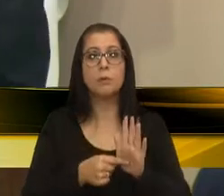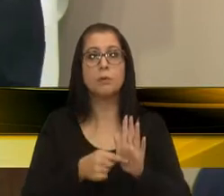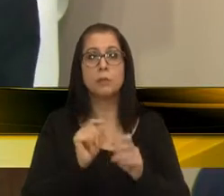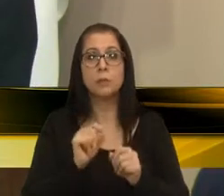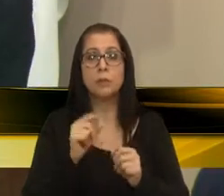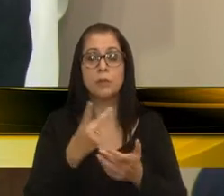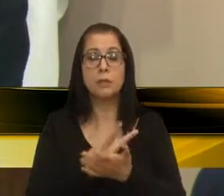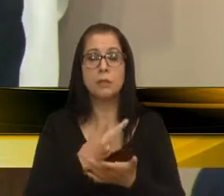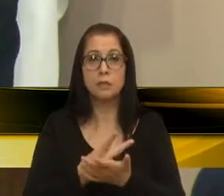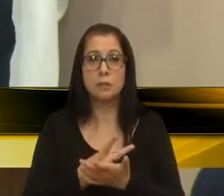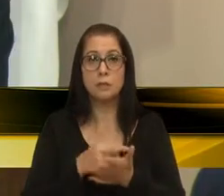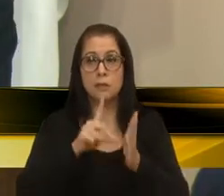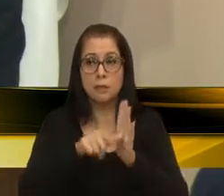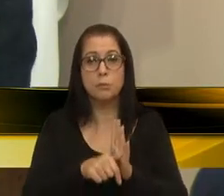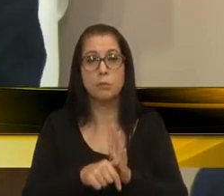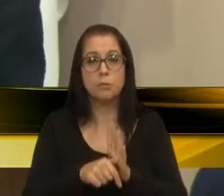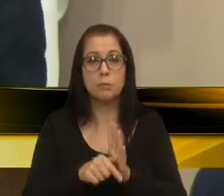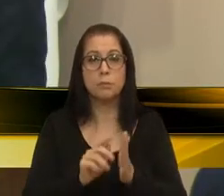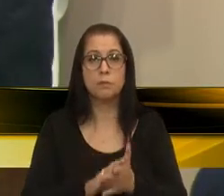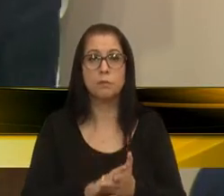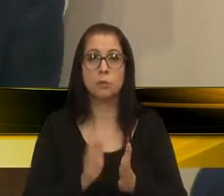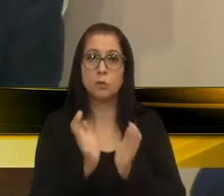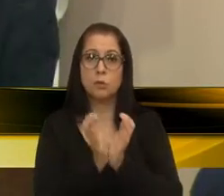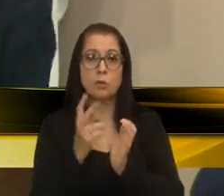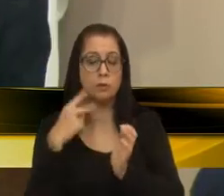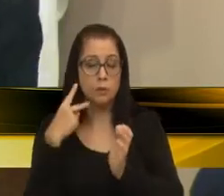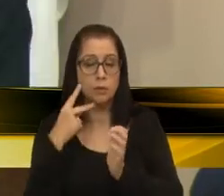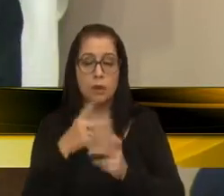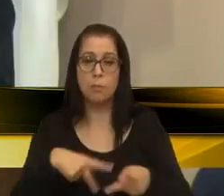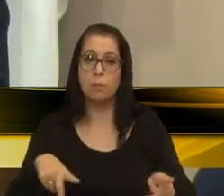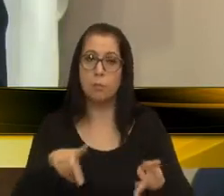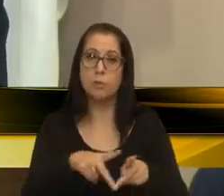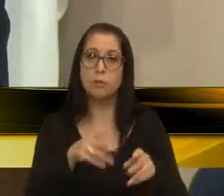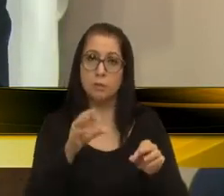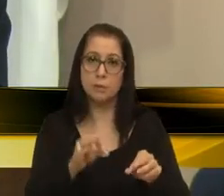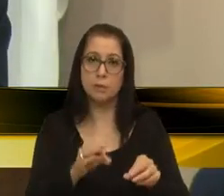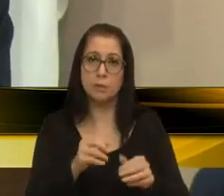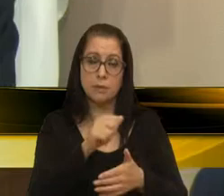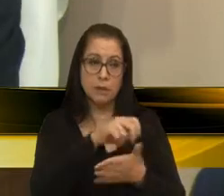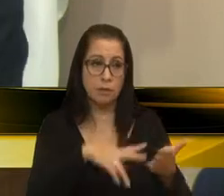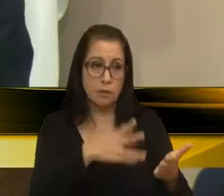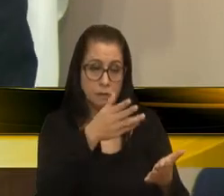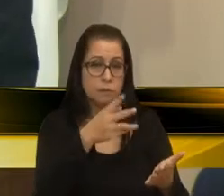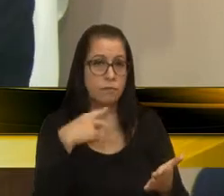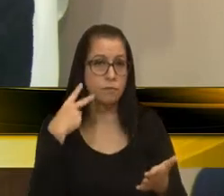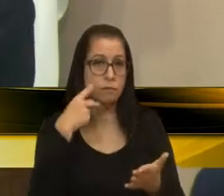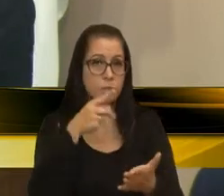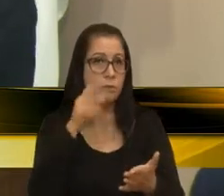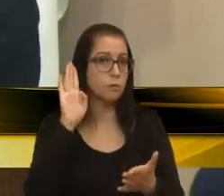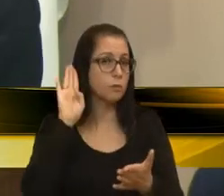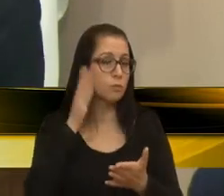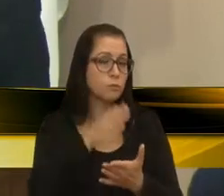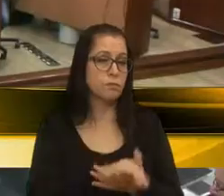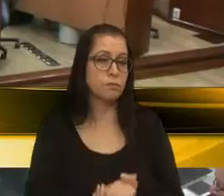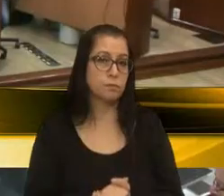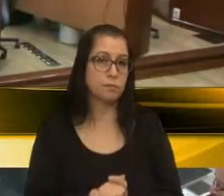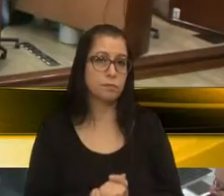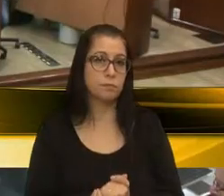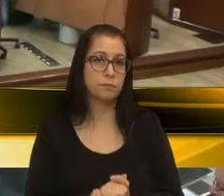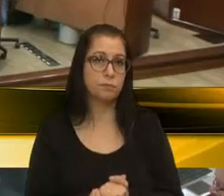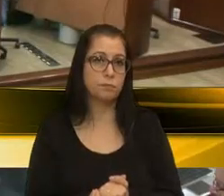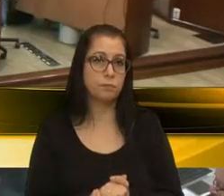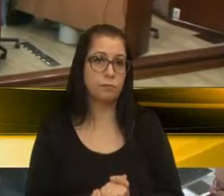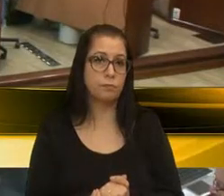errado, e depois, os colegas vereadores, e população, com certeza, irá avaliar, é, sua parte, vereador Tomé. eu